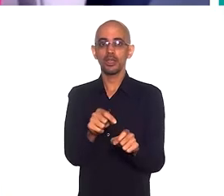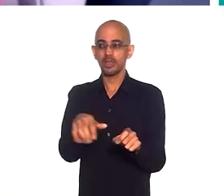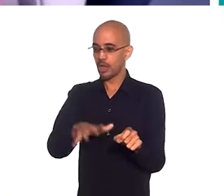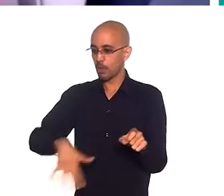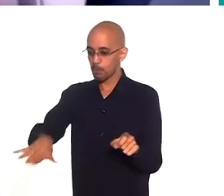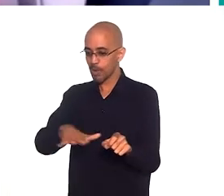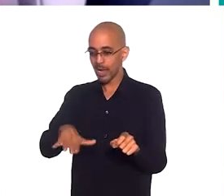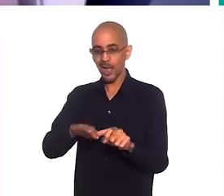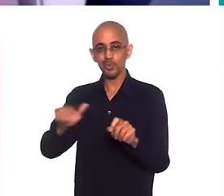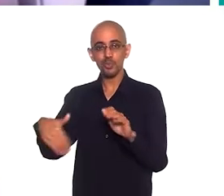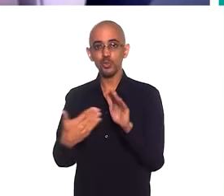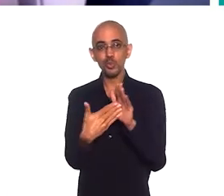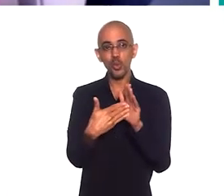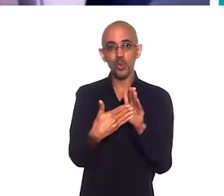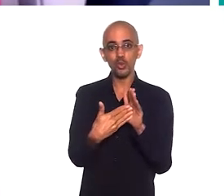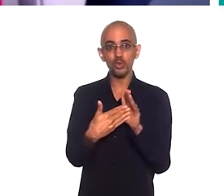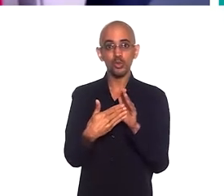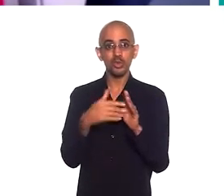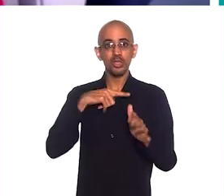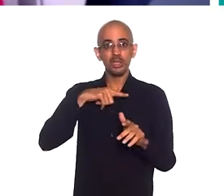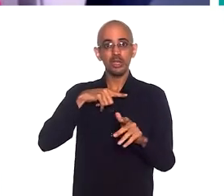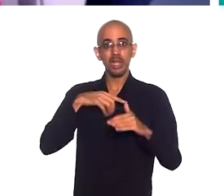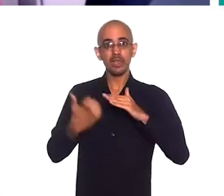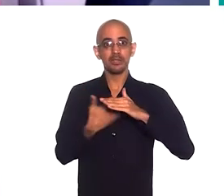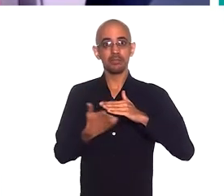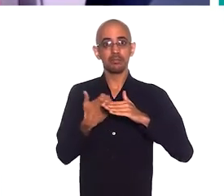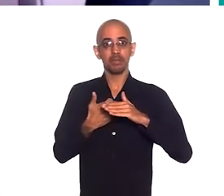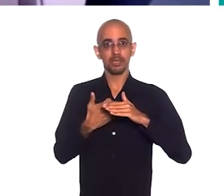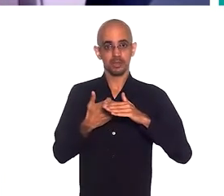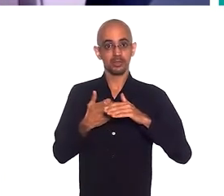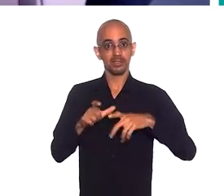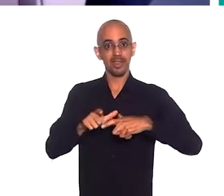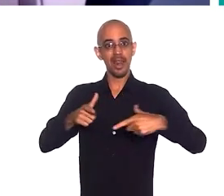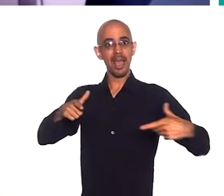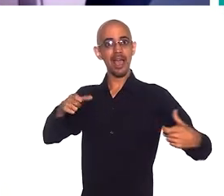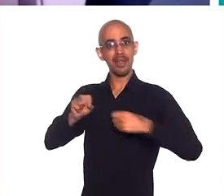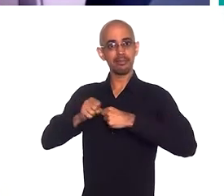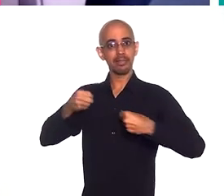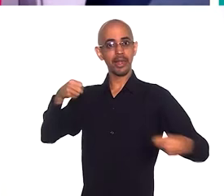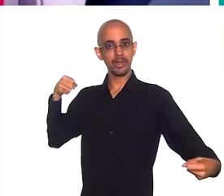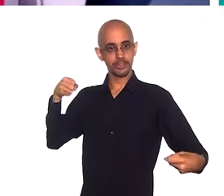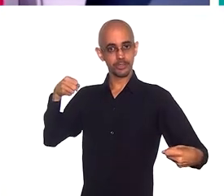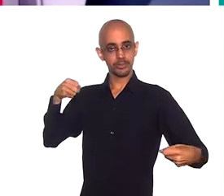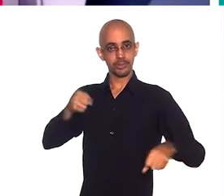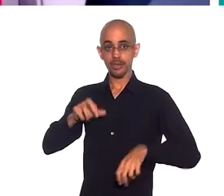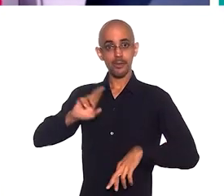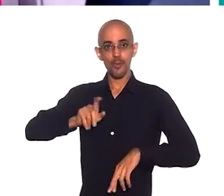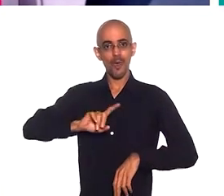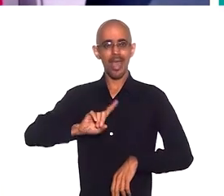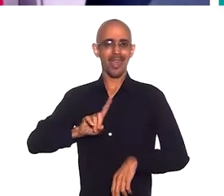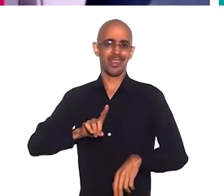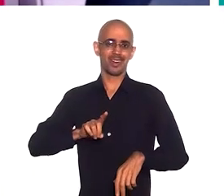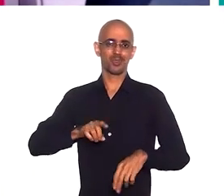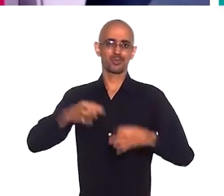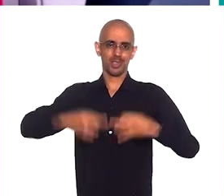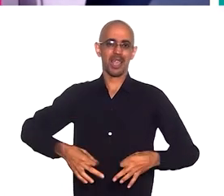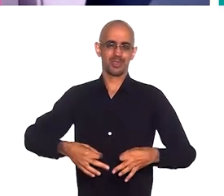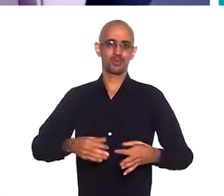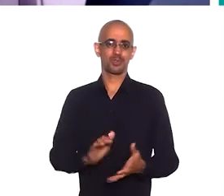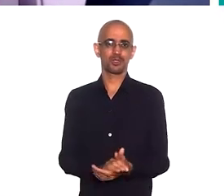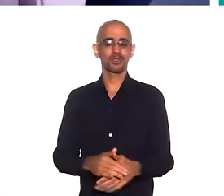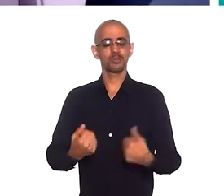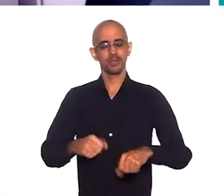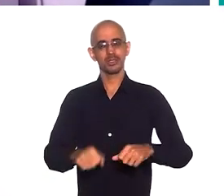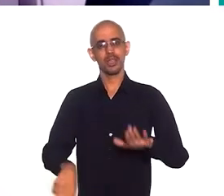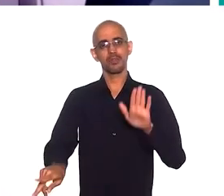mercado todo brasileiro, incluindo as grandes cooperativas, que não era para ser, mas precisava